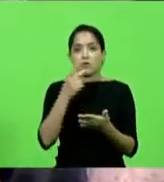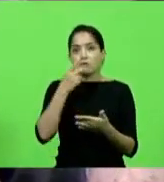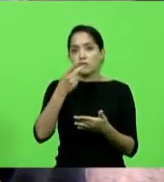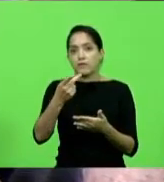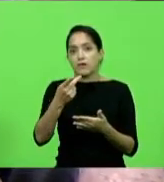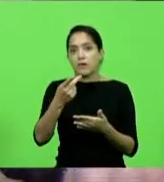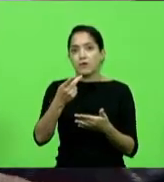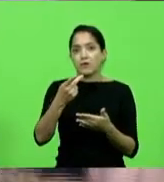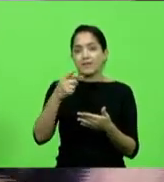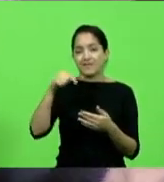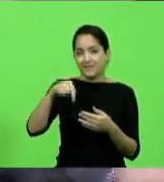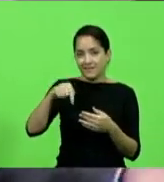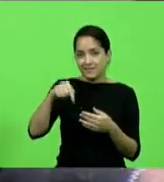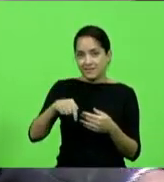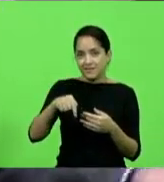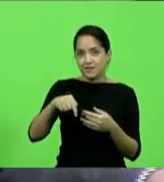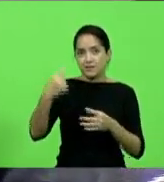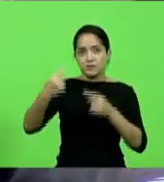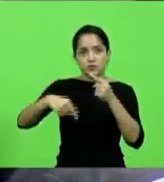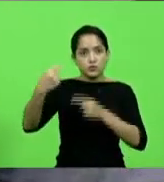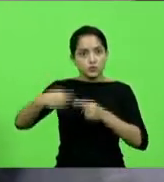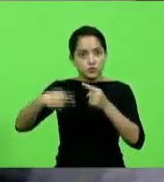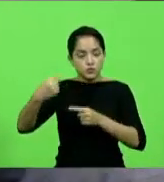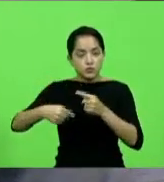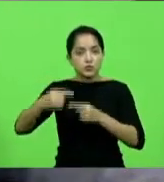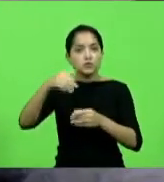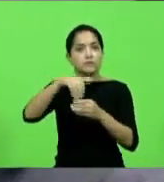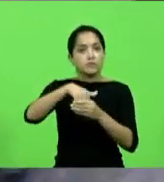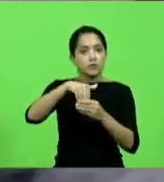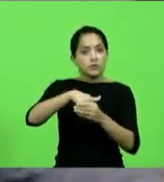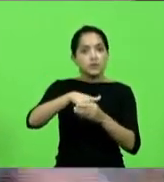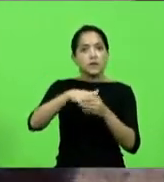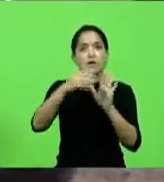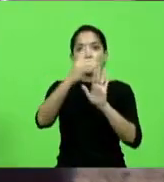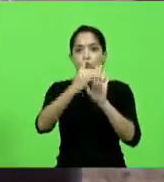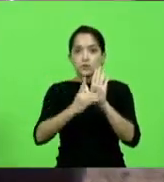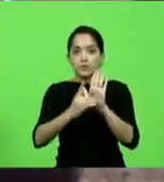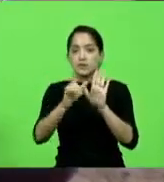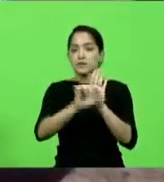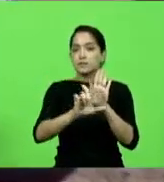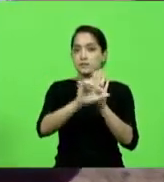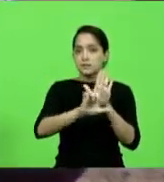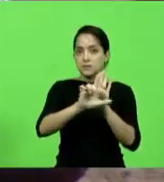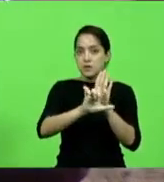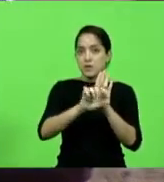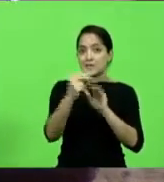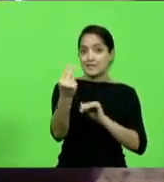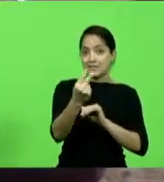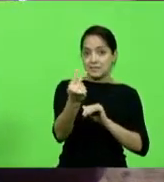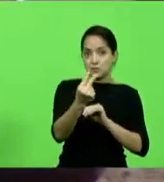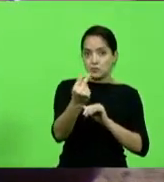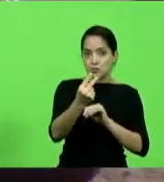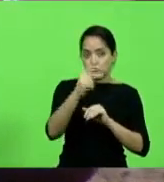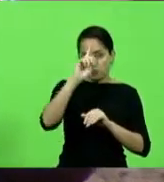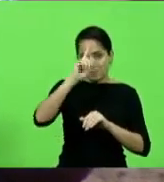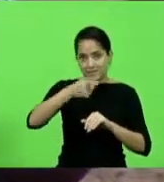casa discutir e votar o decreto legislativo de que diz respeito ao segundo mandato de prisão preventiva.